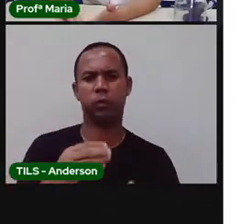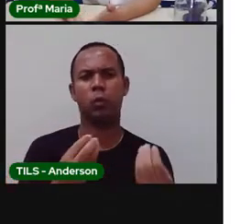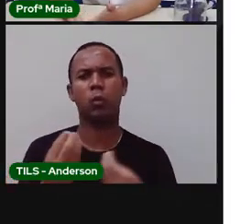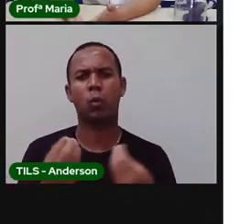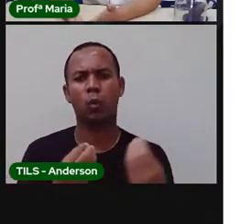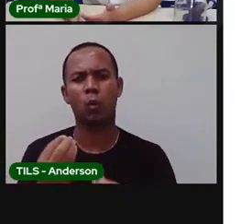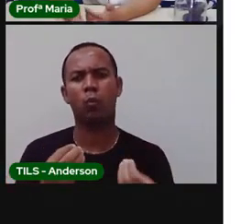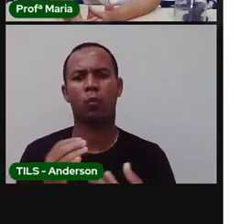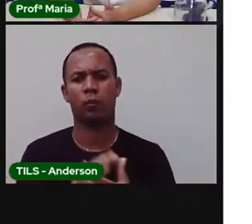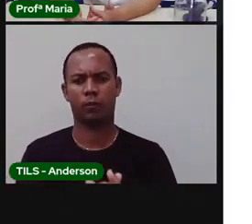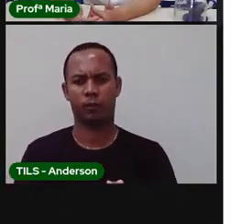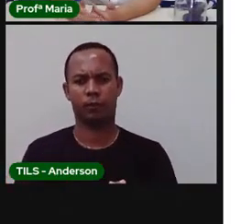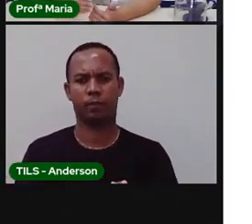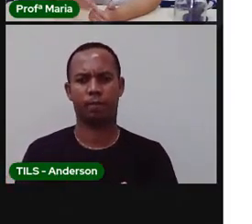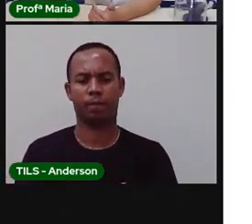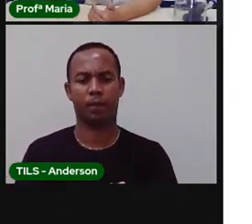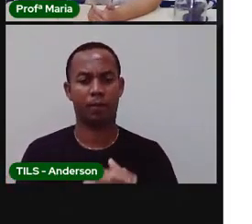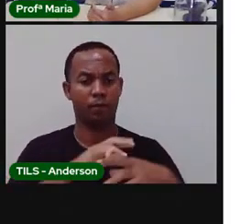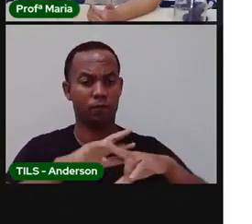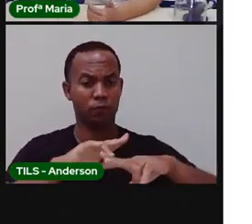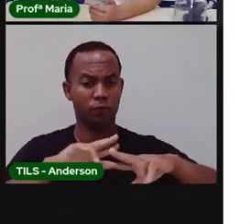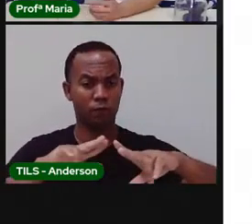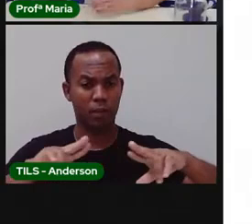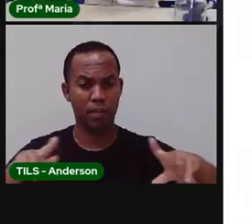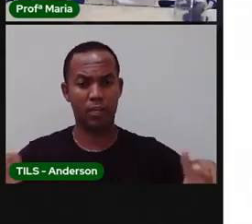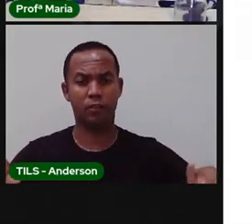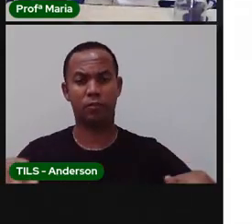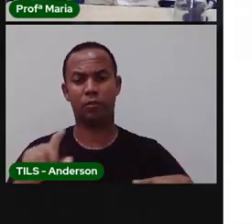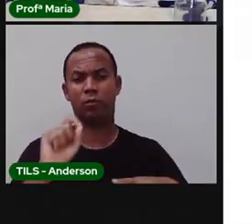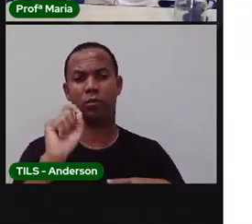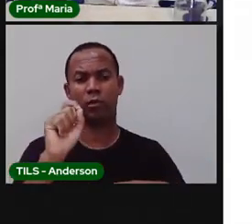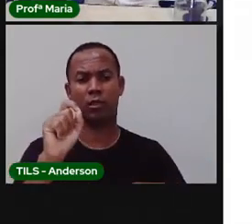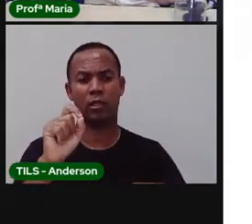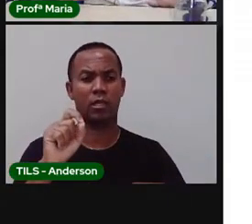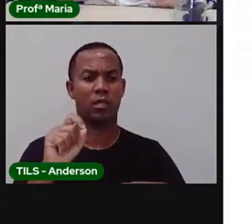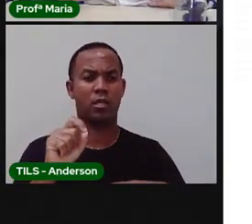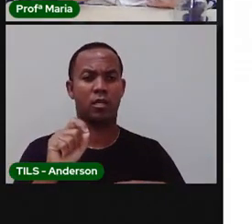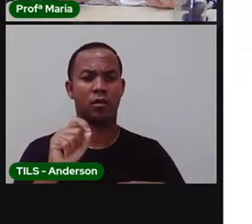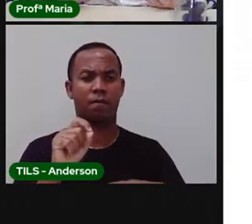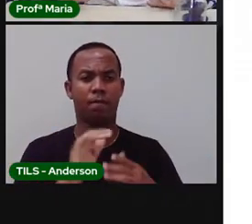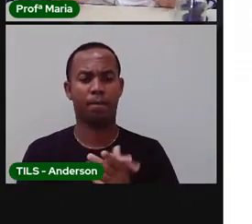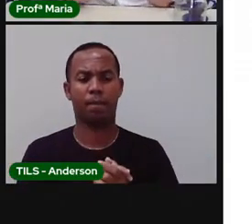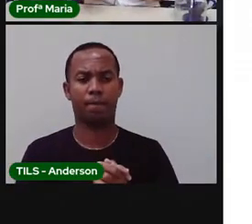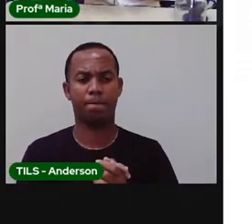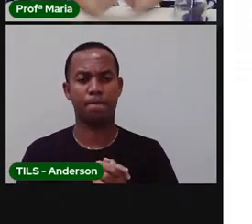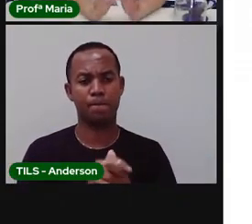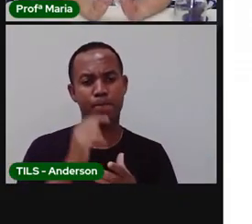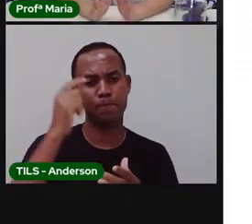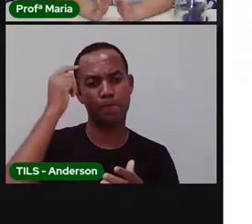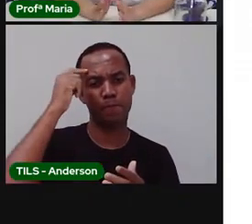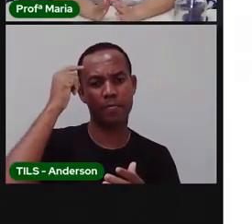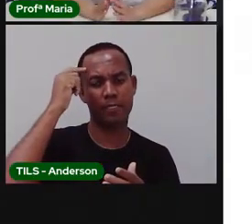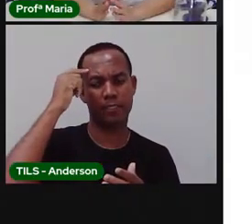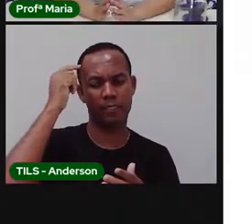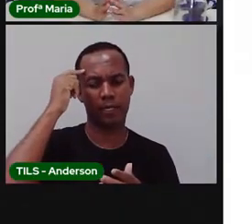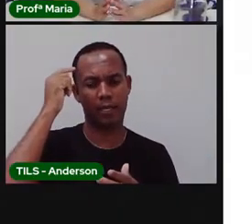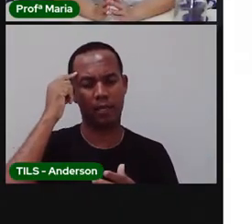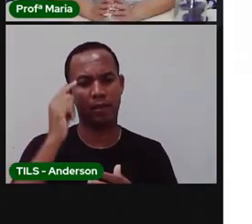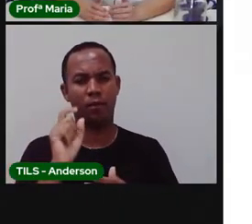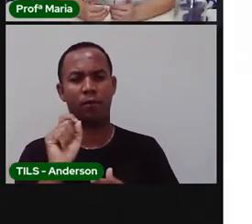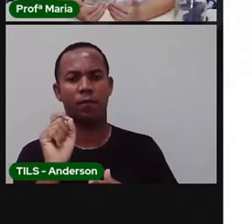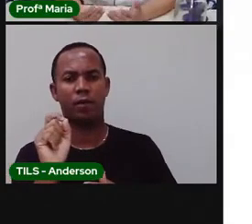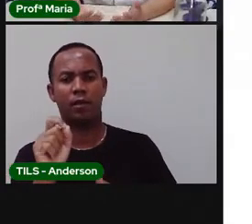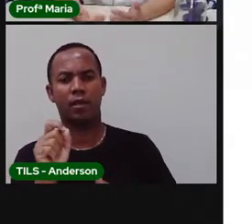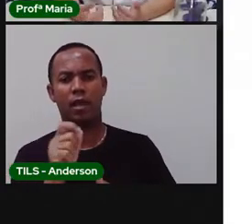transformação? São vários, vamos imaginar a grosso modo aqui, né? Vamos pensar como se a água fosse,